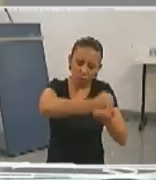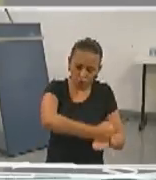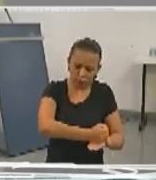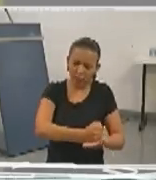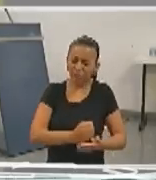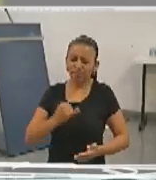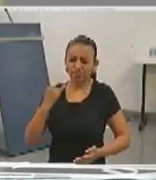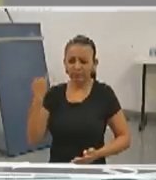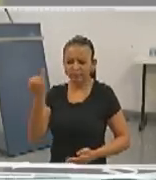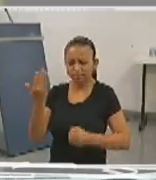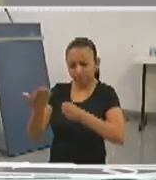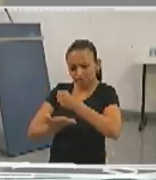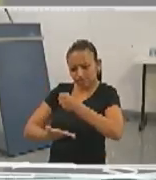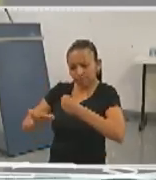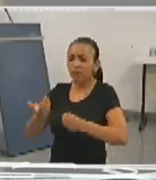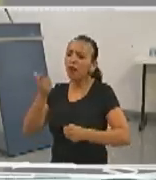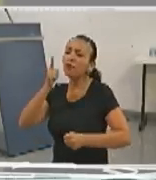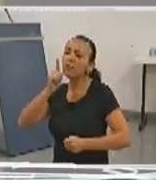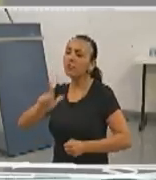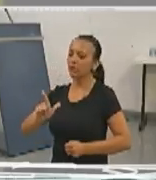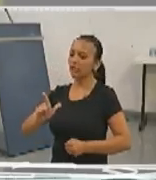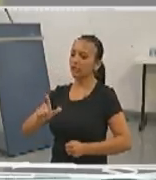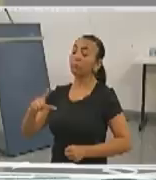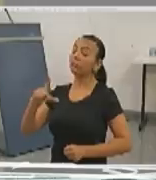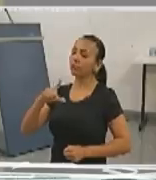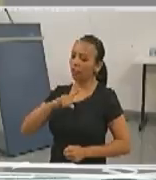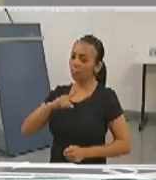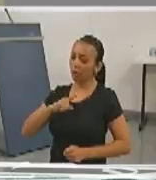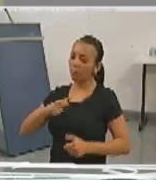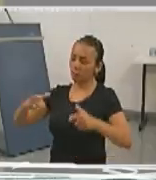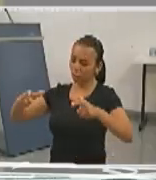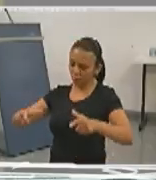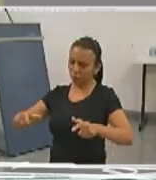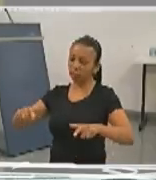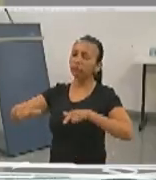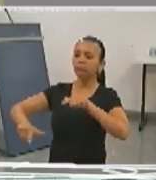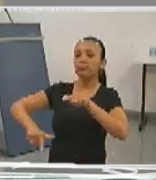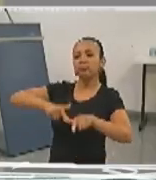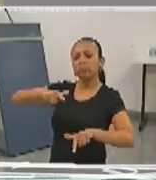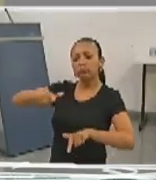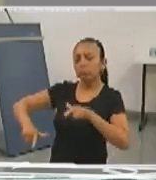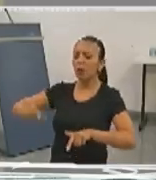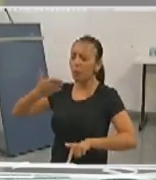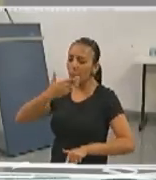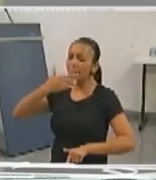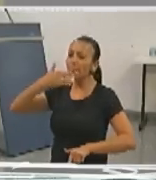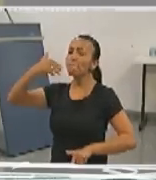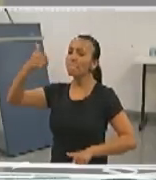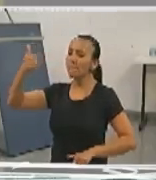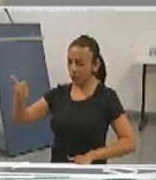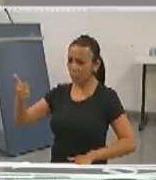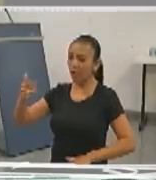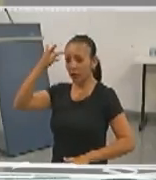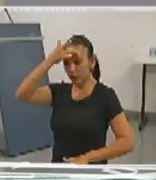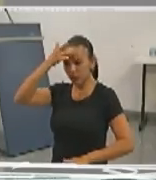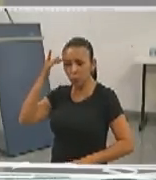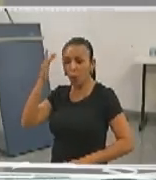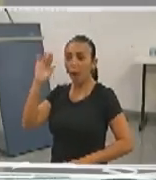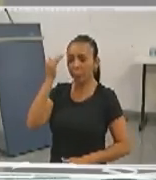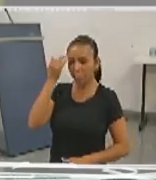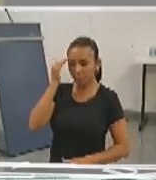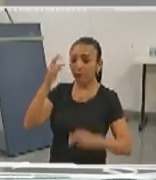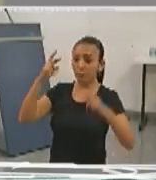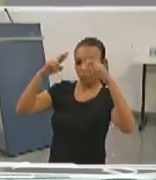conseguirmos essa condição de termos um ambiente de trabalho cada vez melhor em que as pessoas se entendam, se